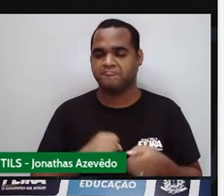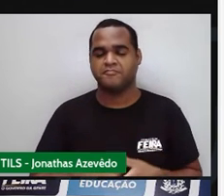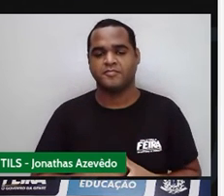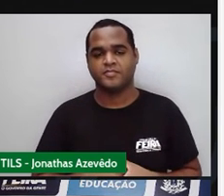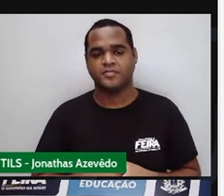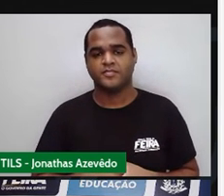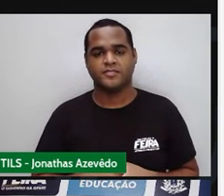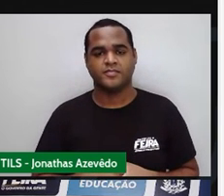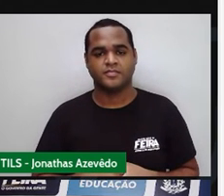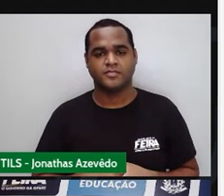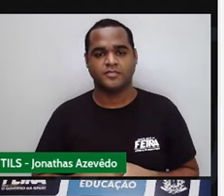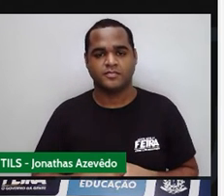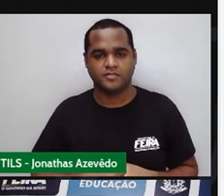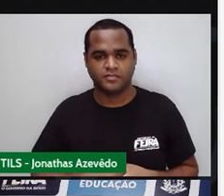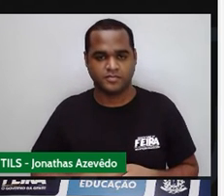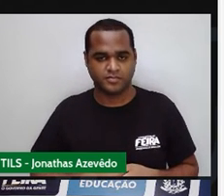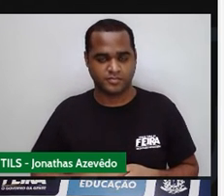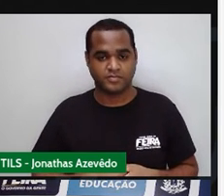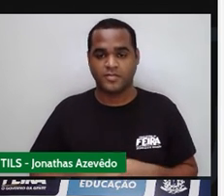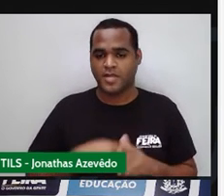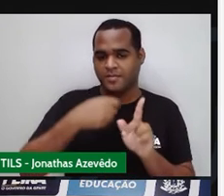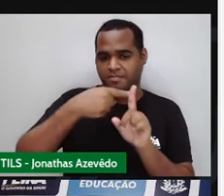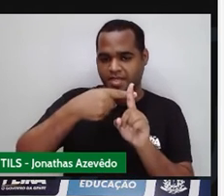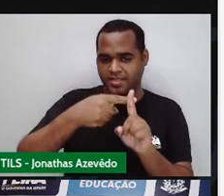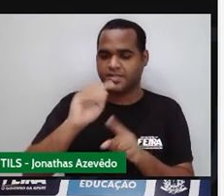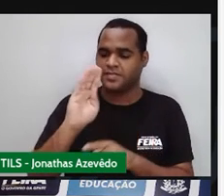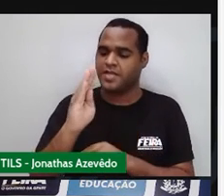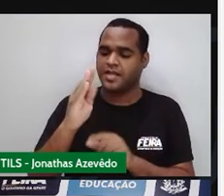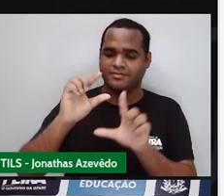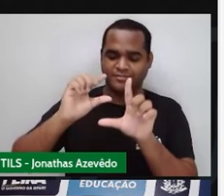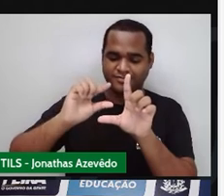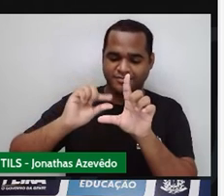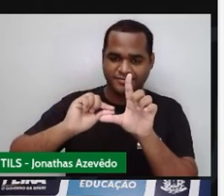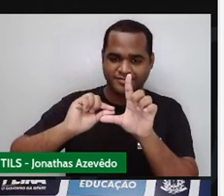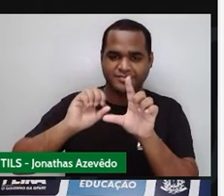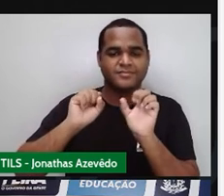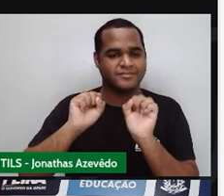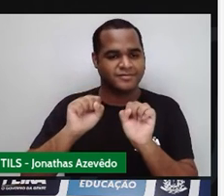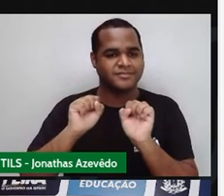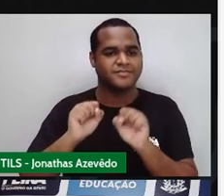Vai somar com o Bzinho, que é o B minúsculo.